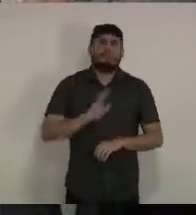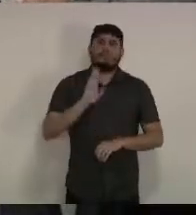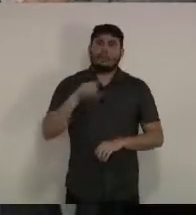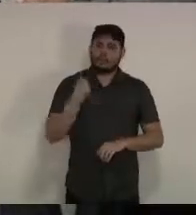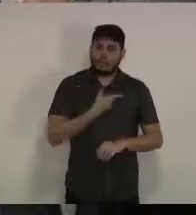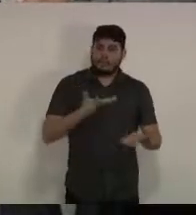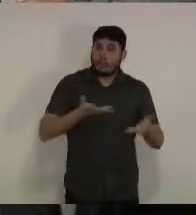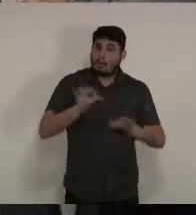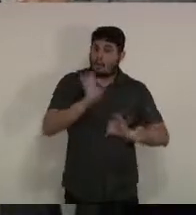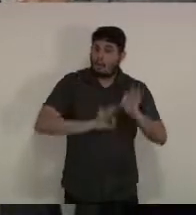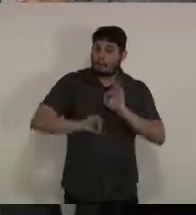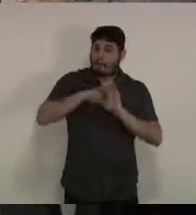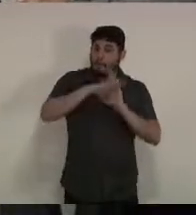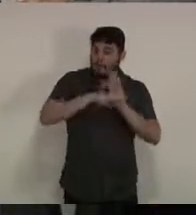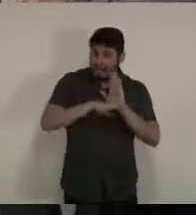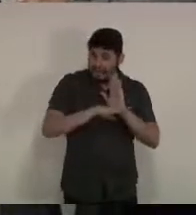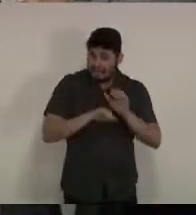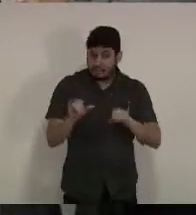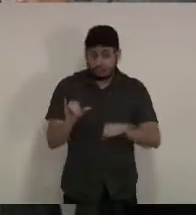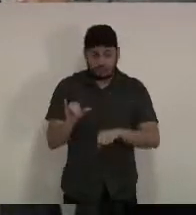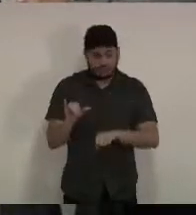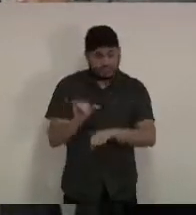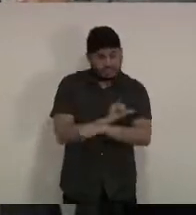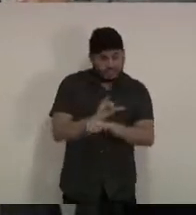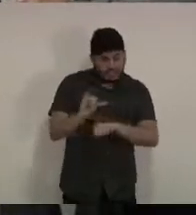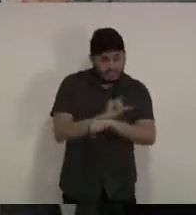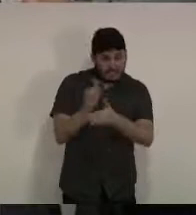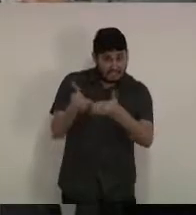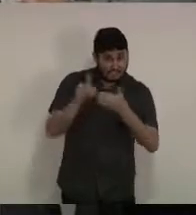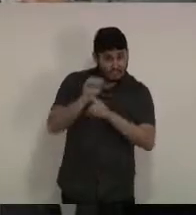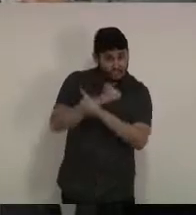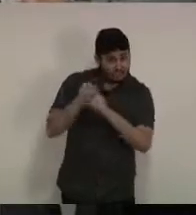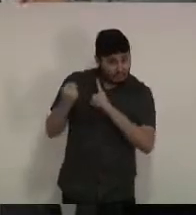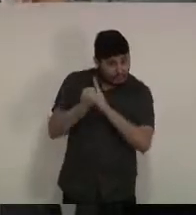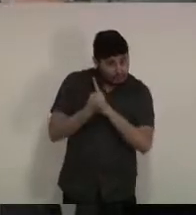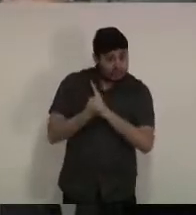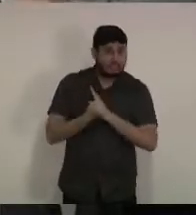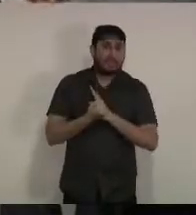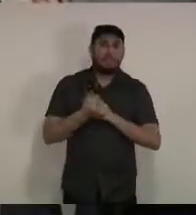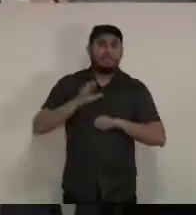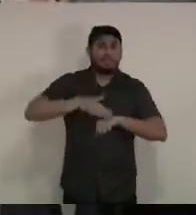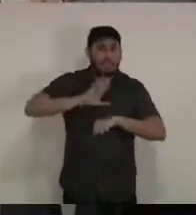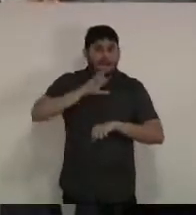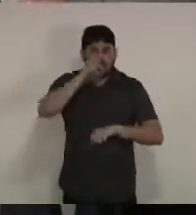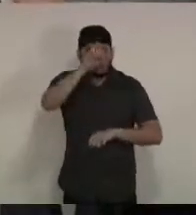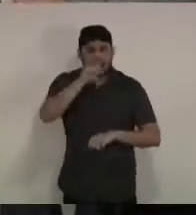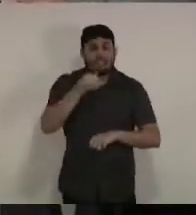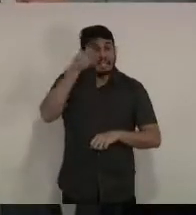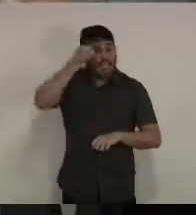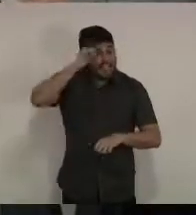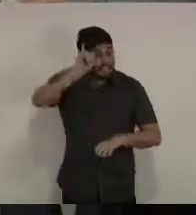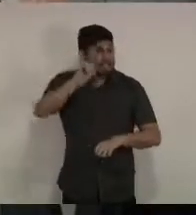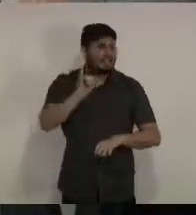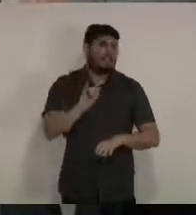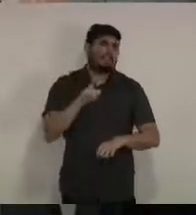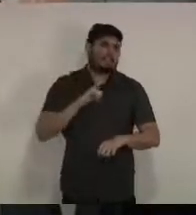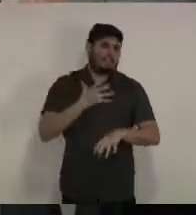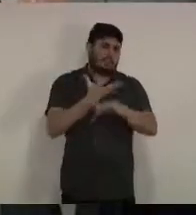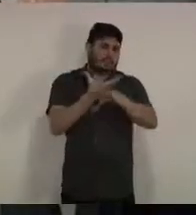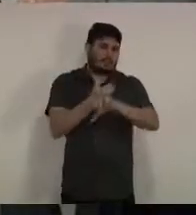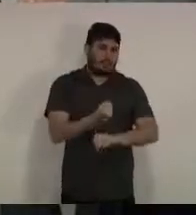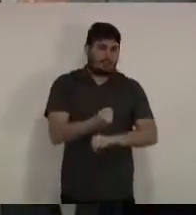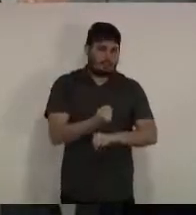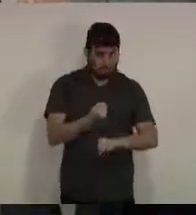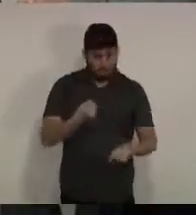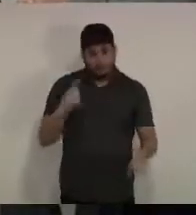isolamento intensivo justamente para evitar que medidas mais duras sejam tomadas na cidade a ideia é que nesse período de 15 dias